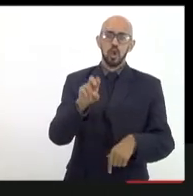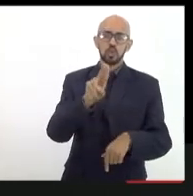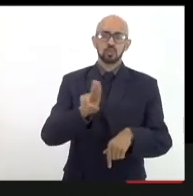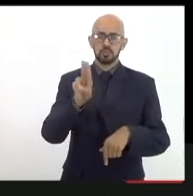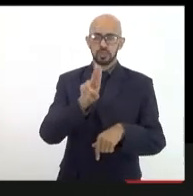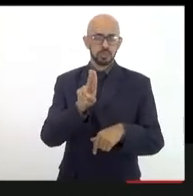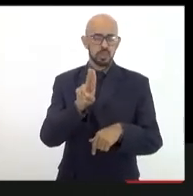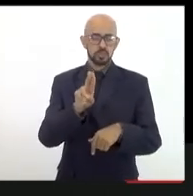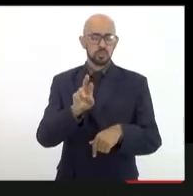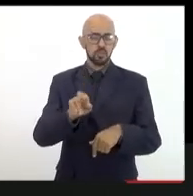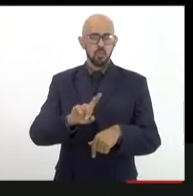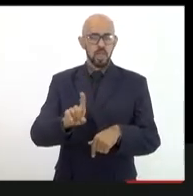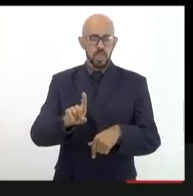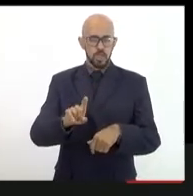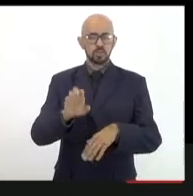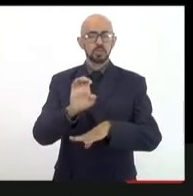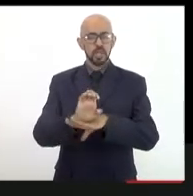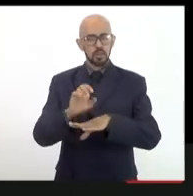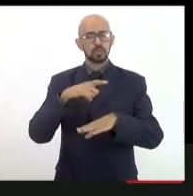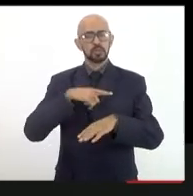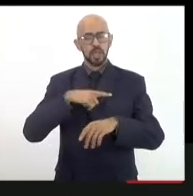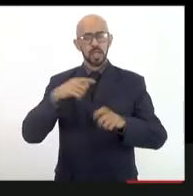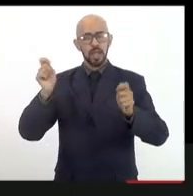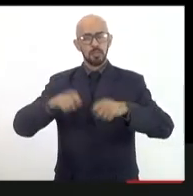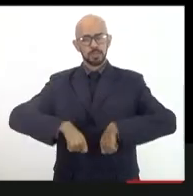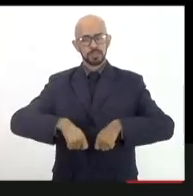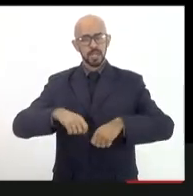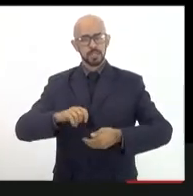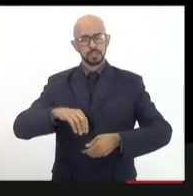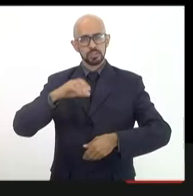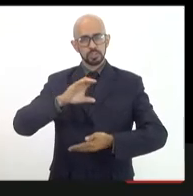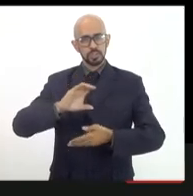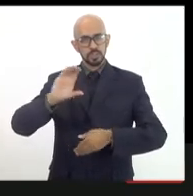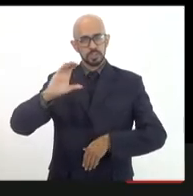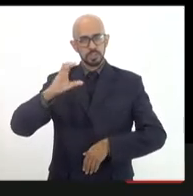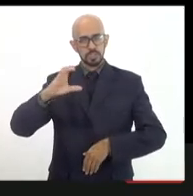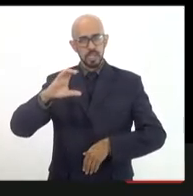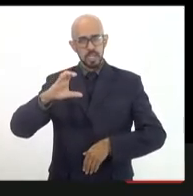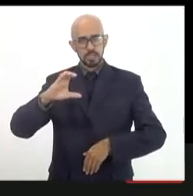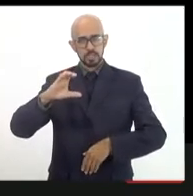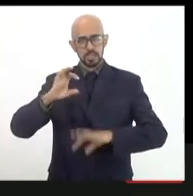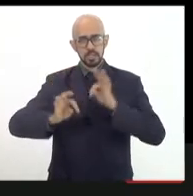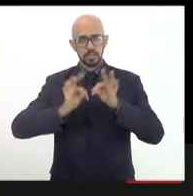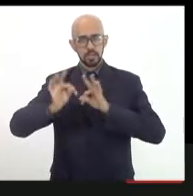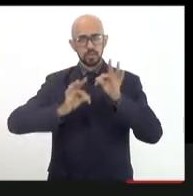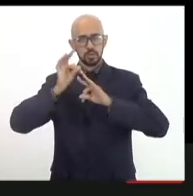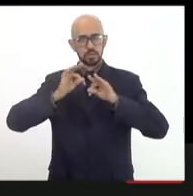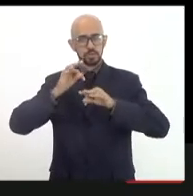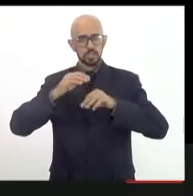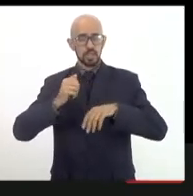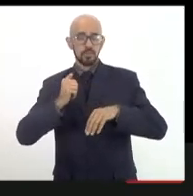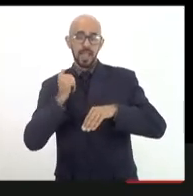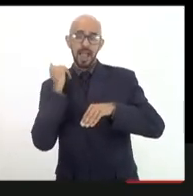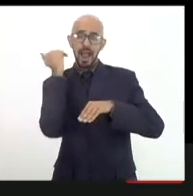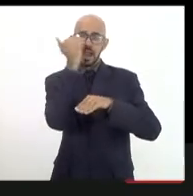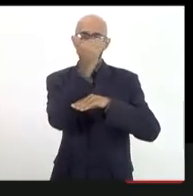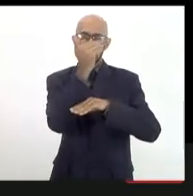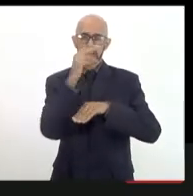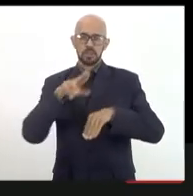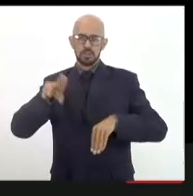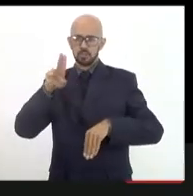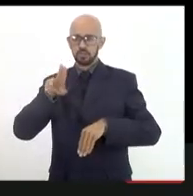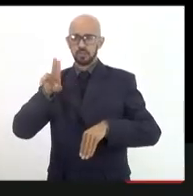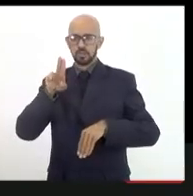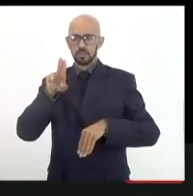Estado tem uma capacidade científico-tecnológica muito maior e que vai além das universidades. e como